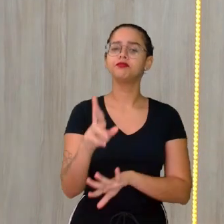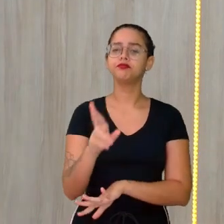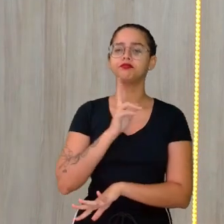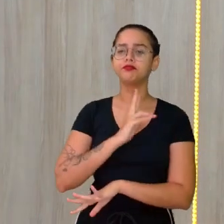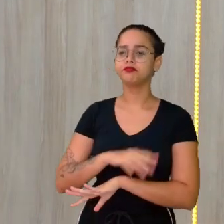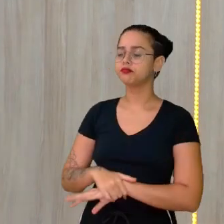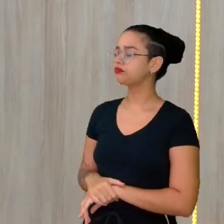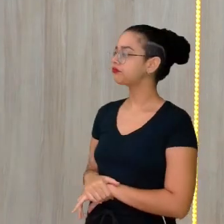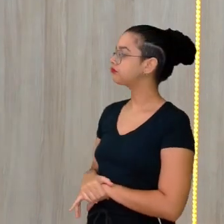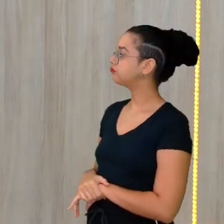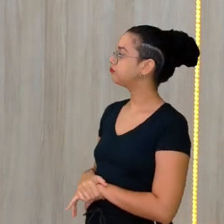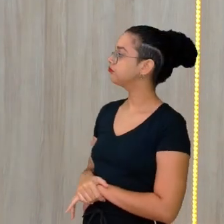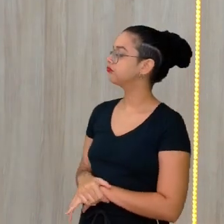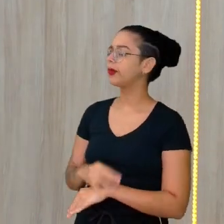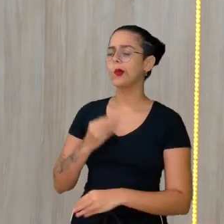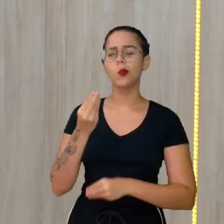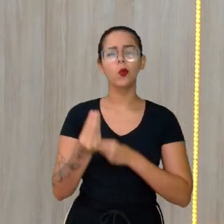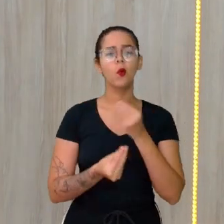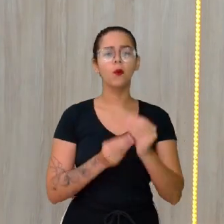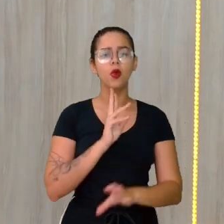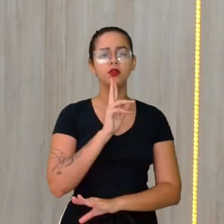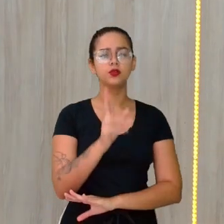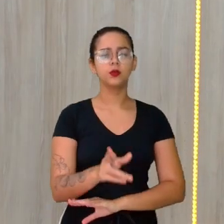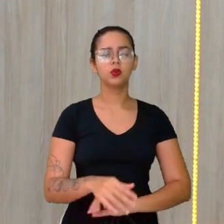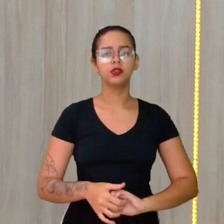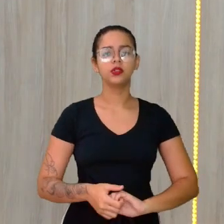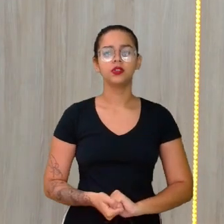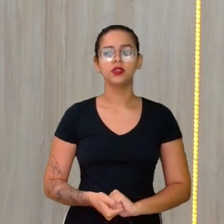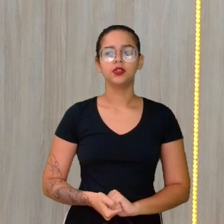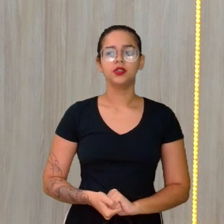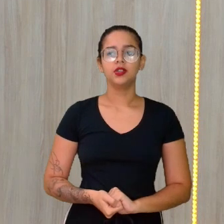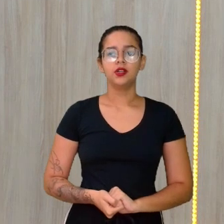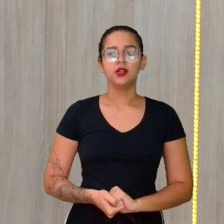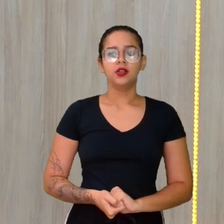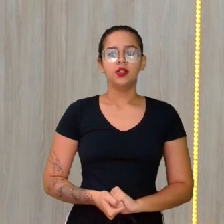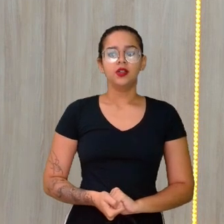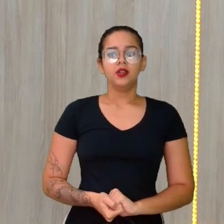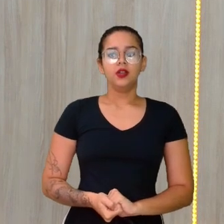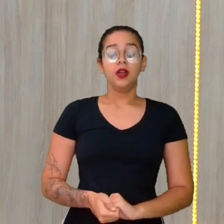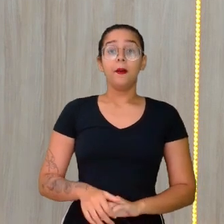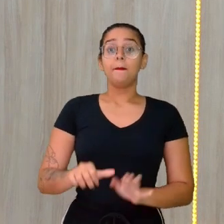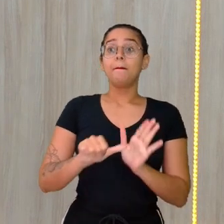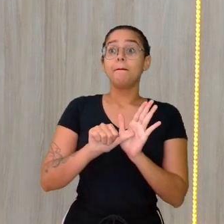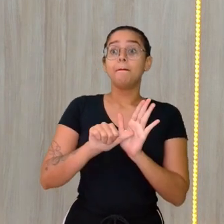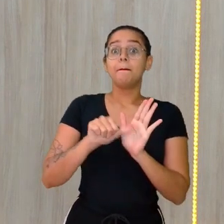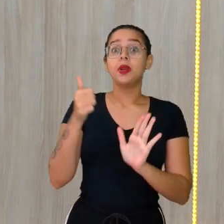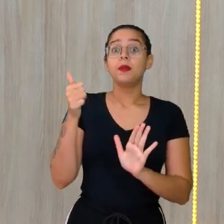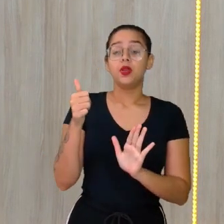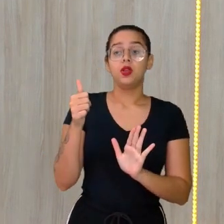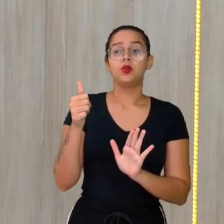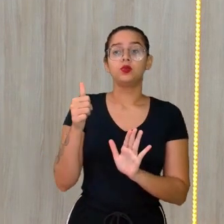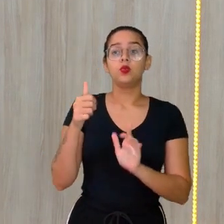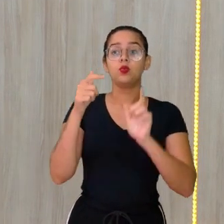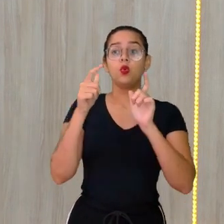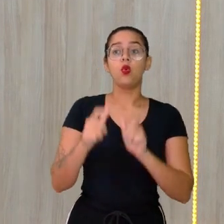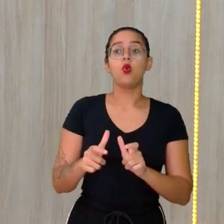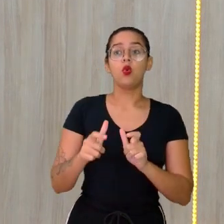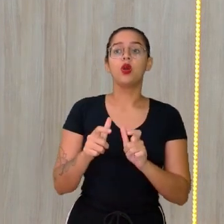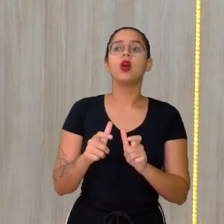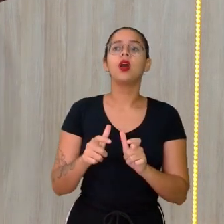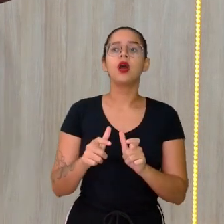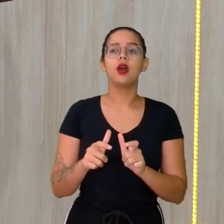local, como é que a gente responde isso daí? Então, a gente vai ver. Primeiro, para a geografia, o local,